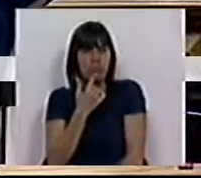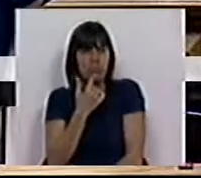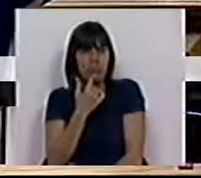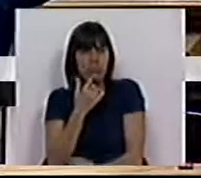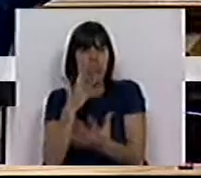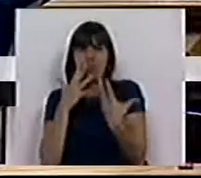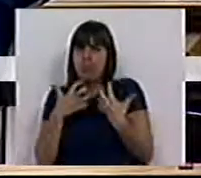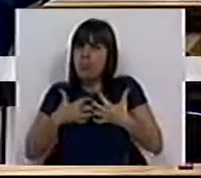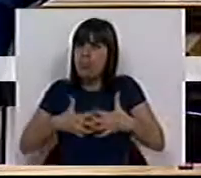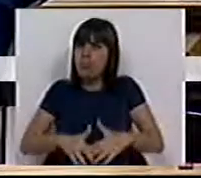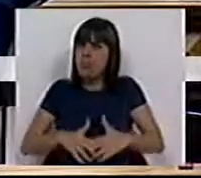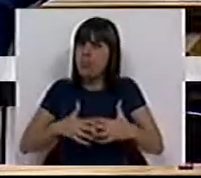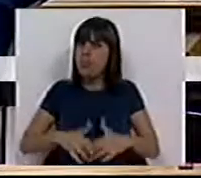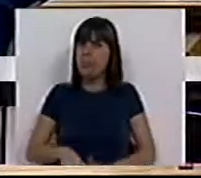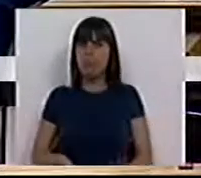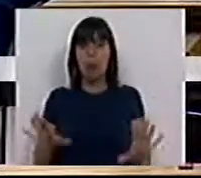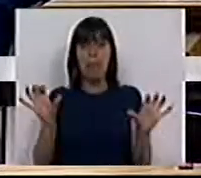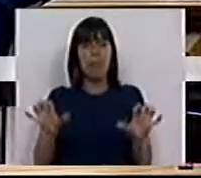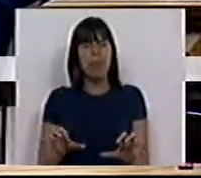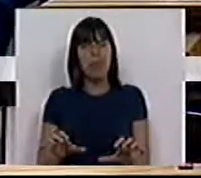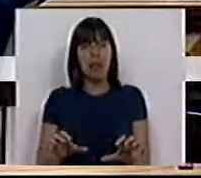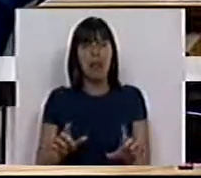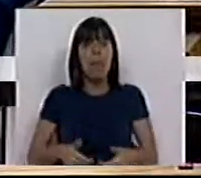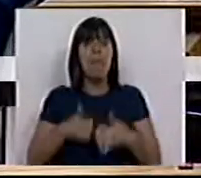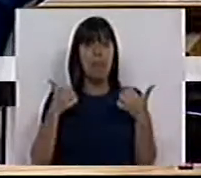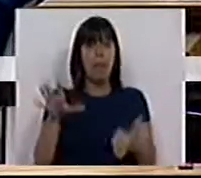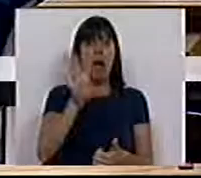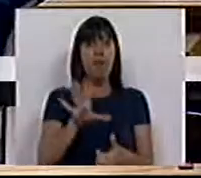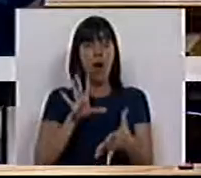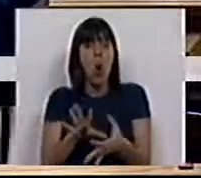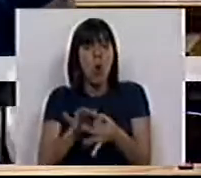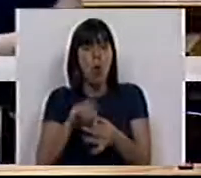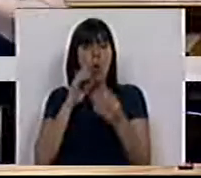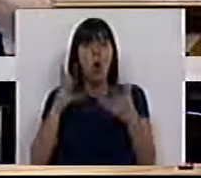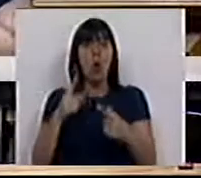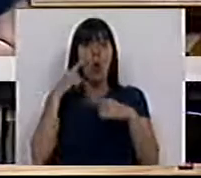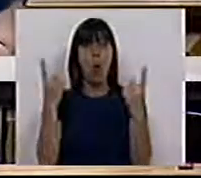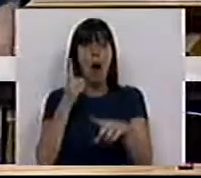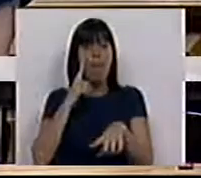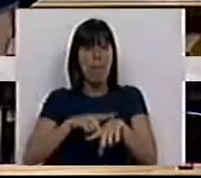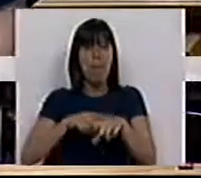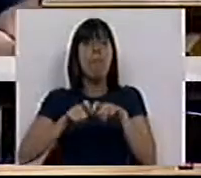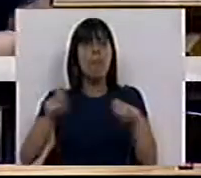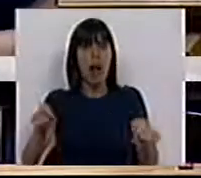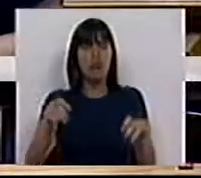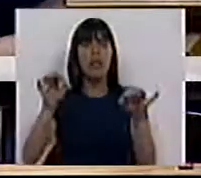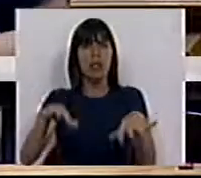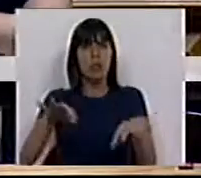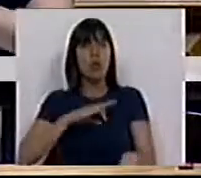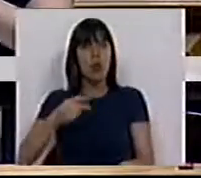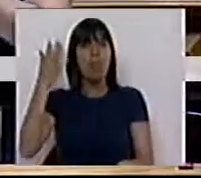duvidosa, para não dizer pior. A melhor forma de consolidar contas públicas no longo prazo, e termino, Sr.